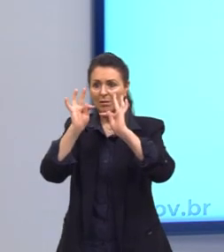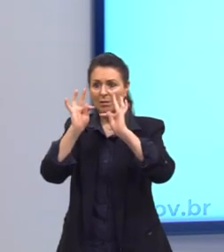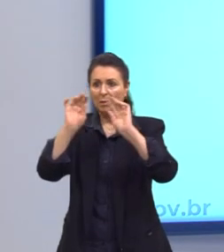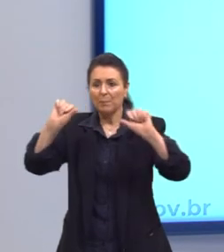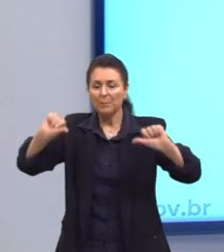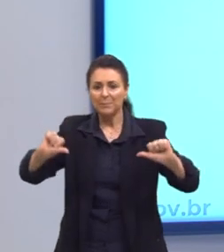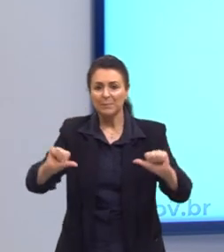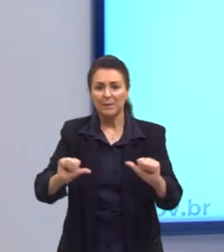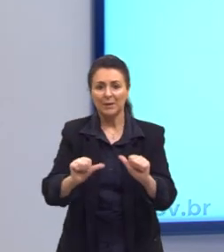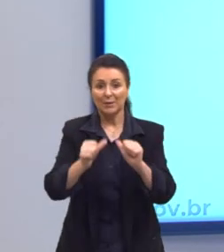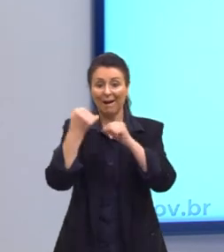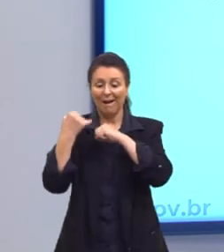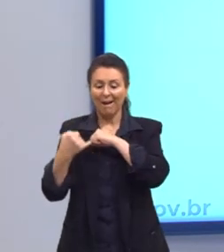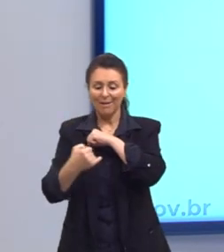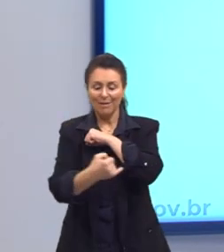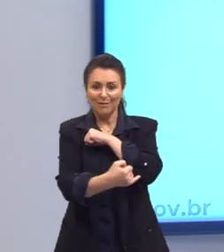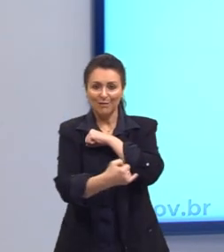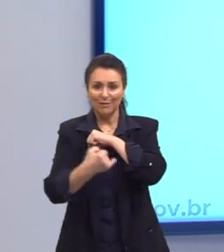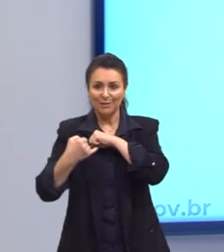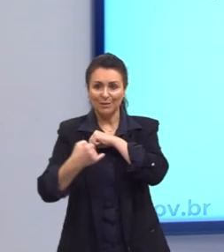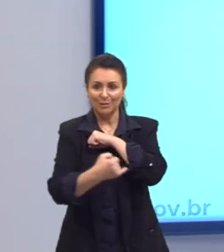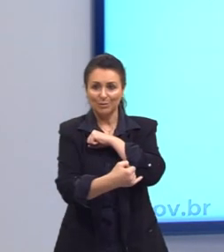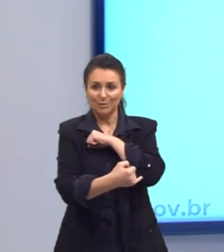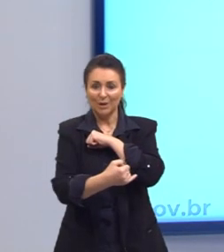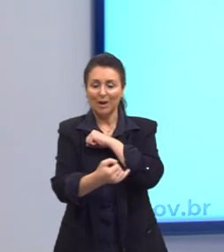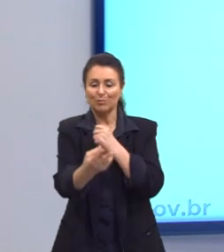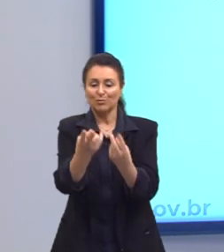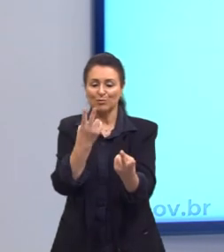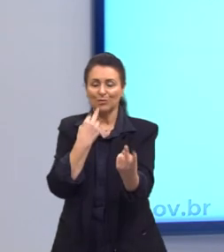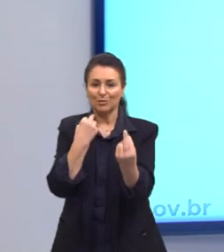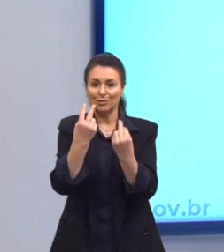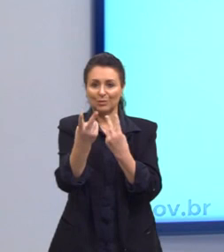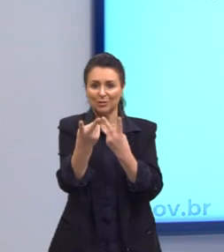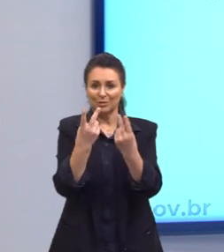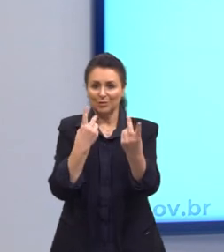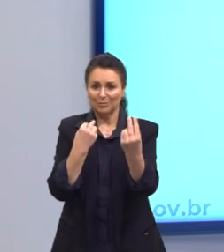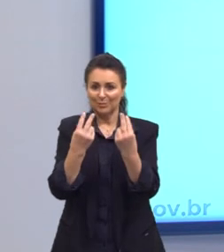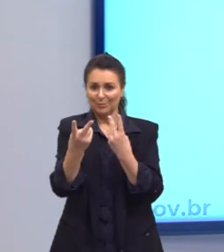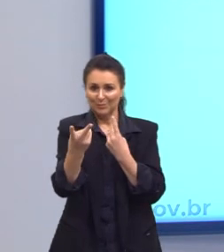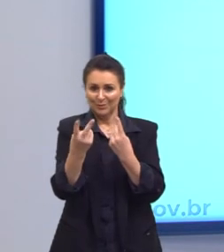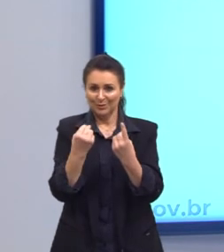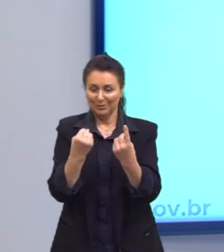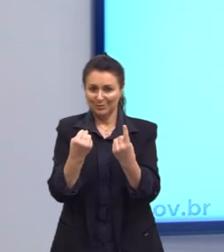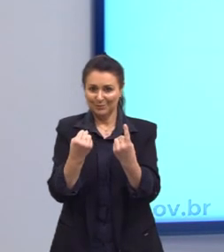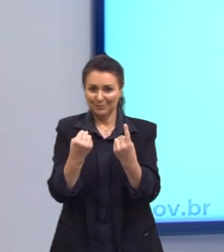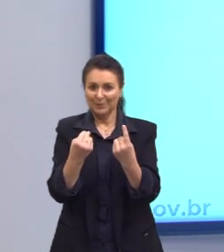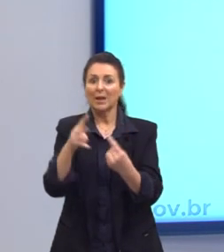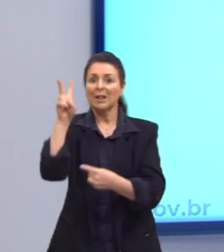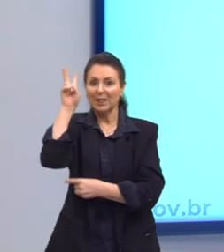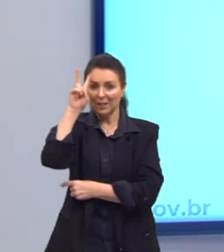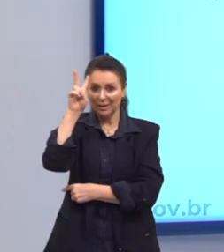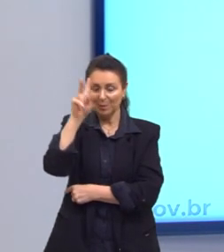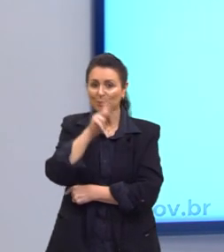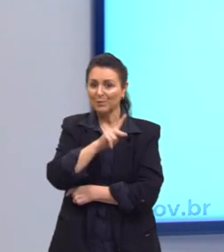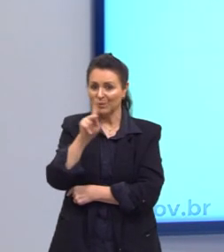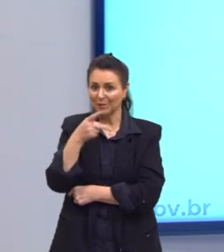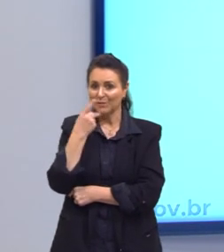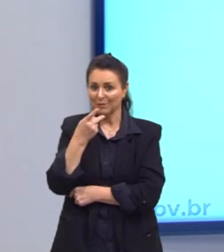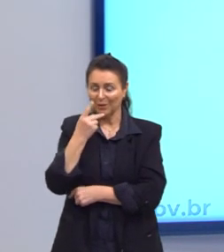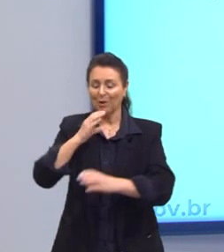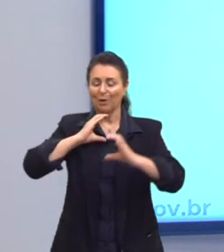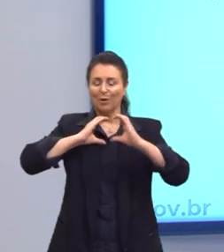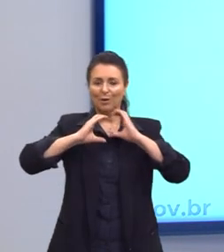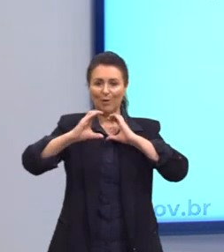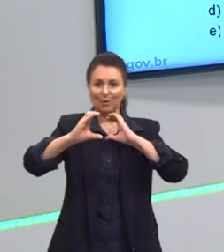Melhoria na infraestrutura de transportes. Lembra o que eu frisei bastante antes lá no início da aula, a comunicação